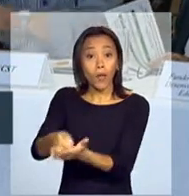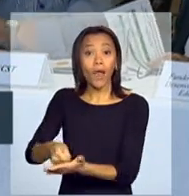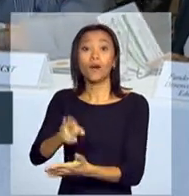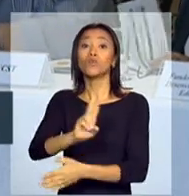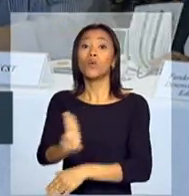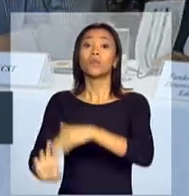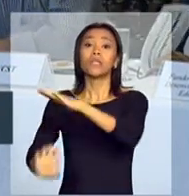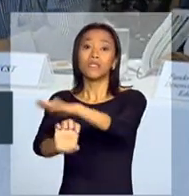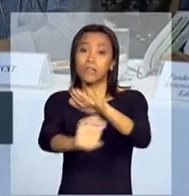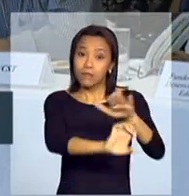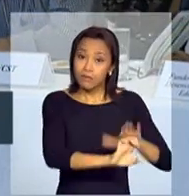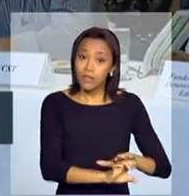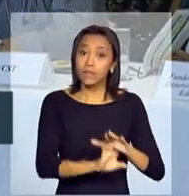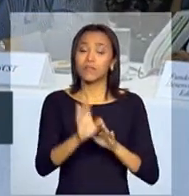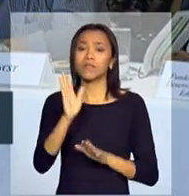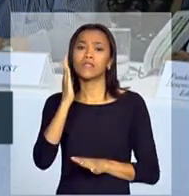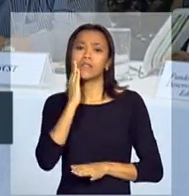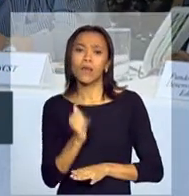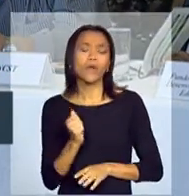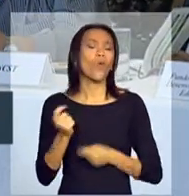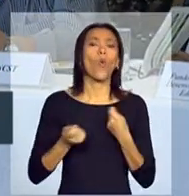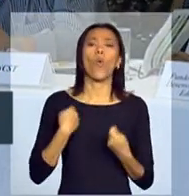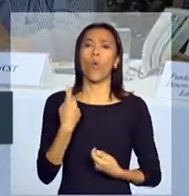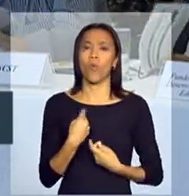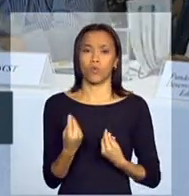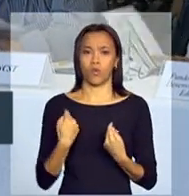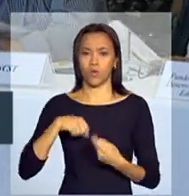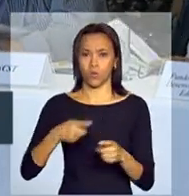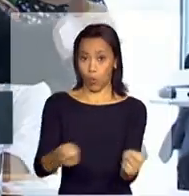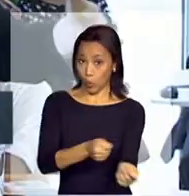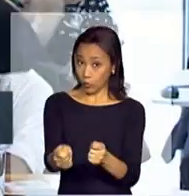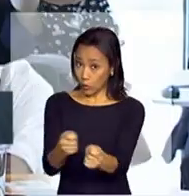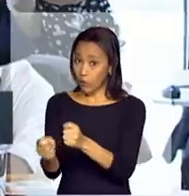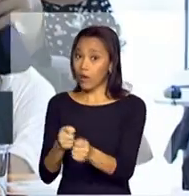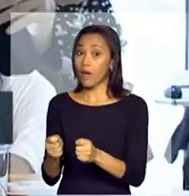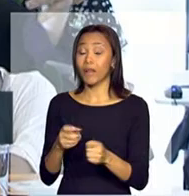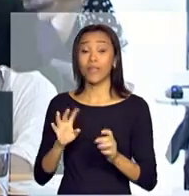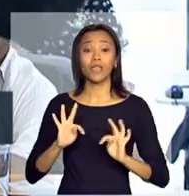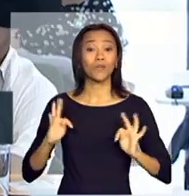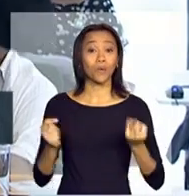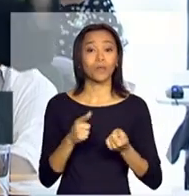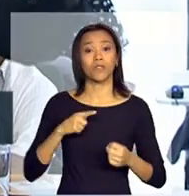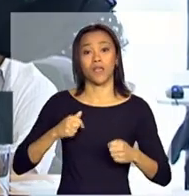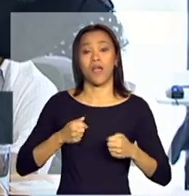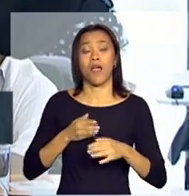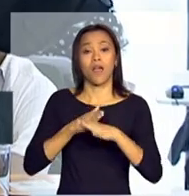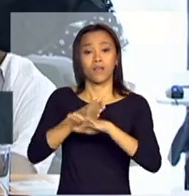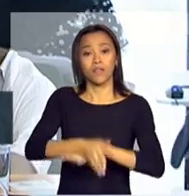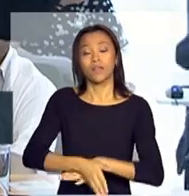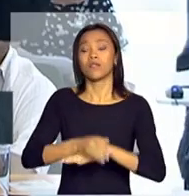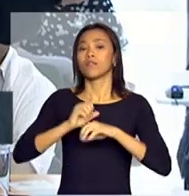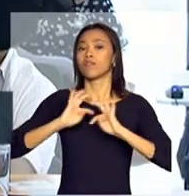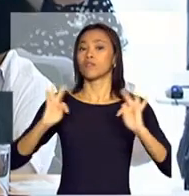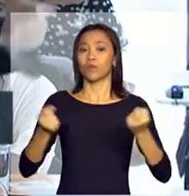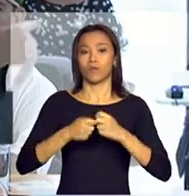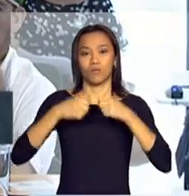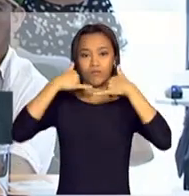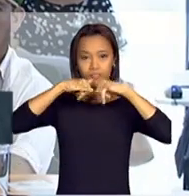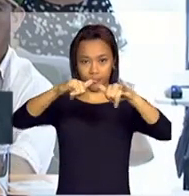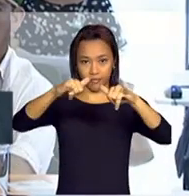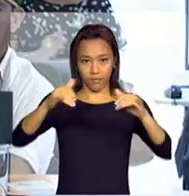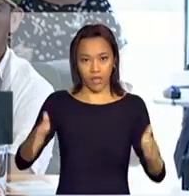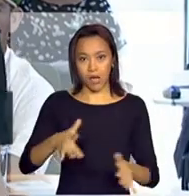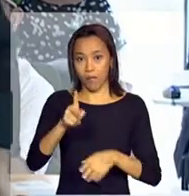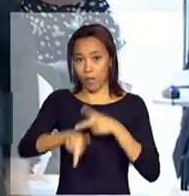concessionária e ter pontos de controle para que a gente garanta acesso à energia elétrica para a população pobre. Bom,